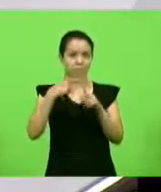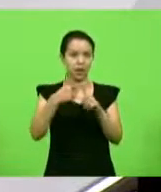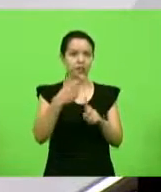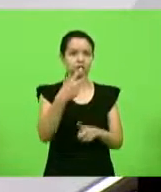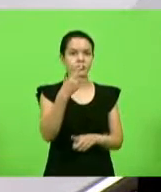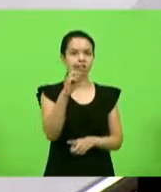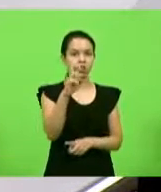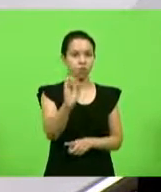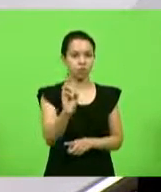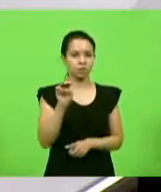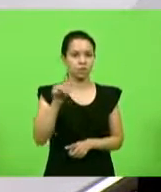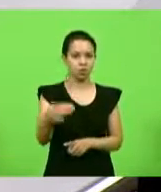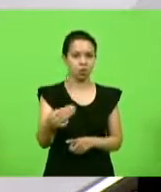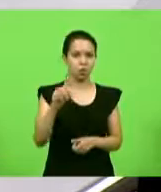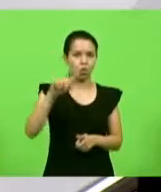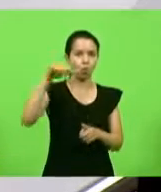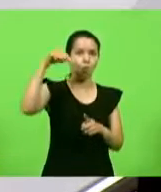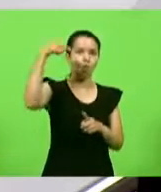até 2023.